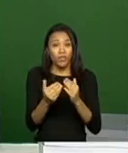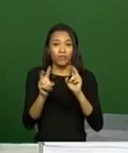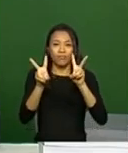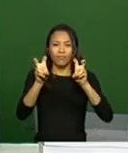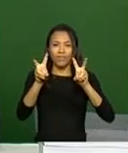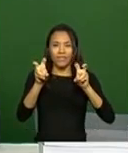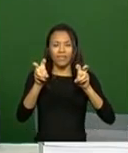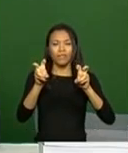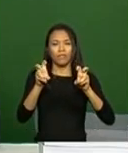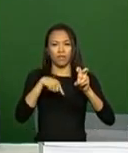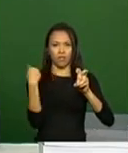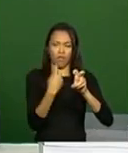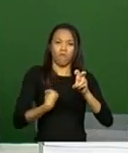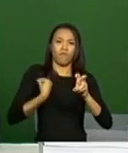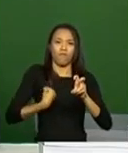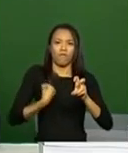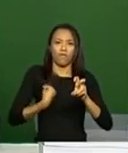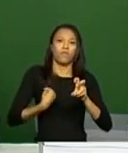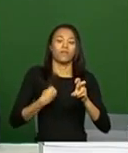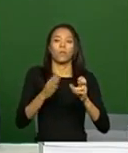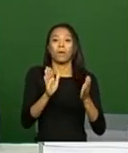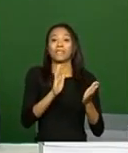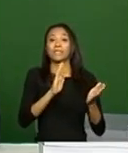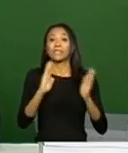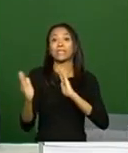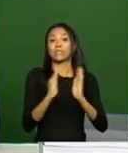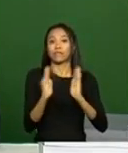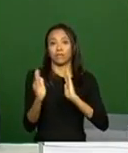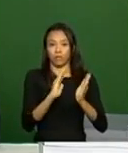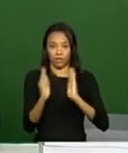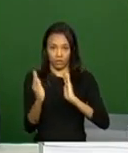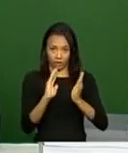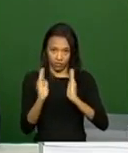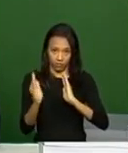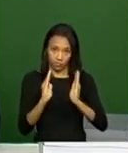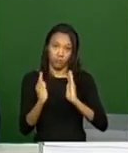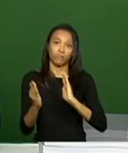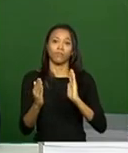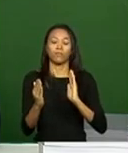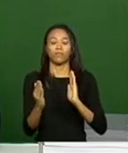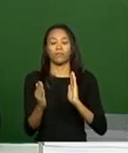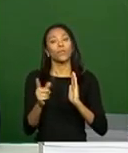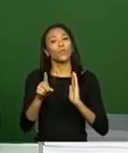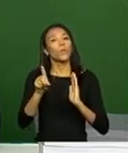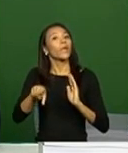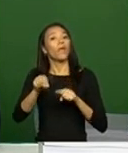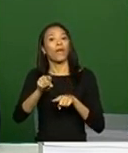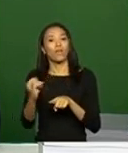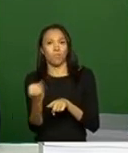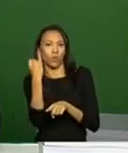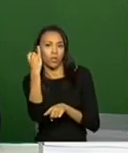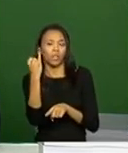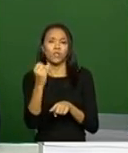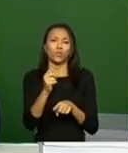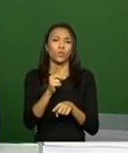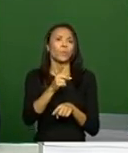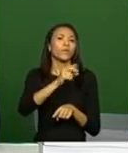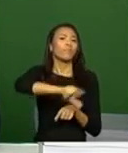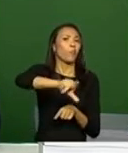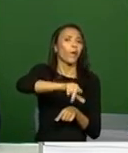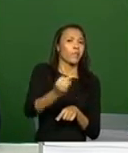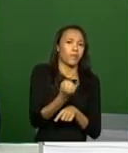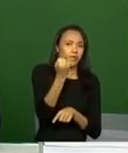nós estamos vivendo hoje uma enorme transição em relação ao que é importante e o que não é importante, o que é